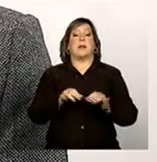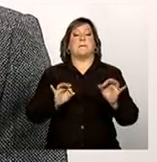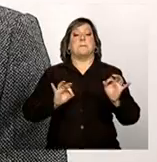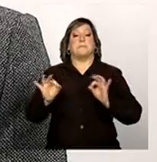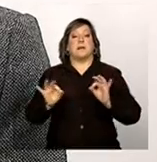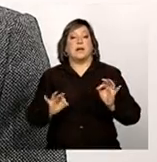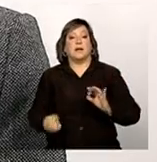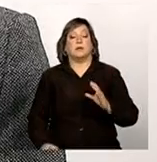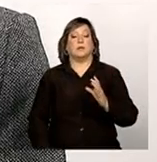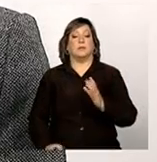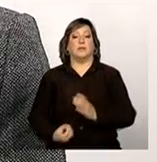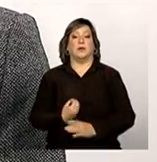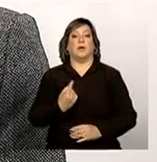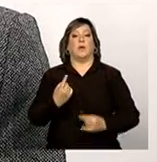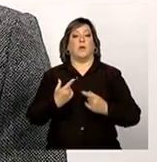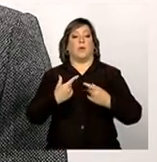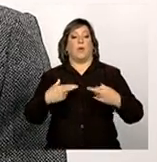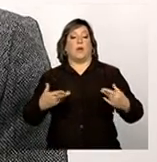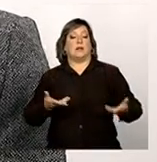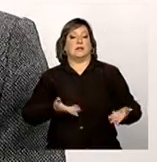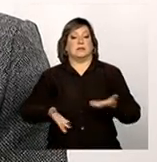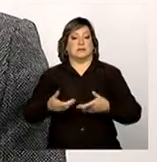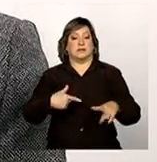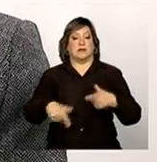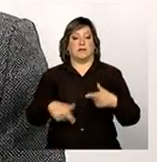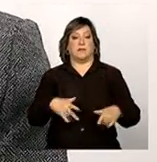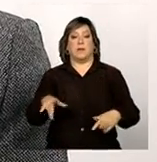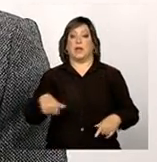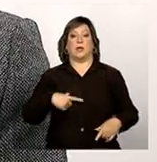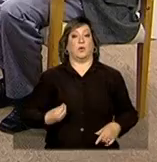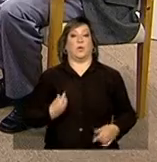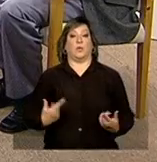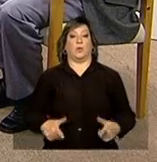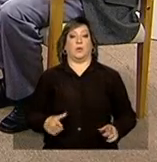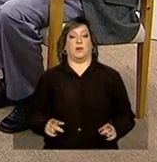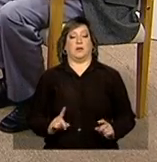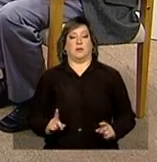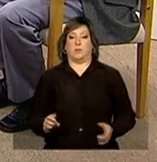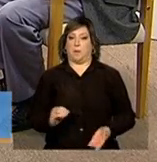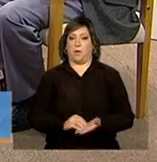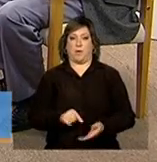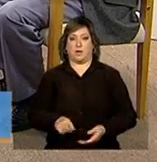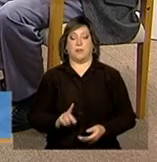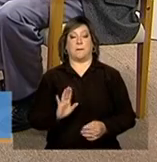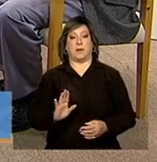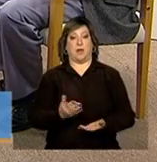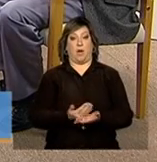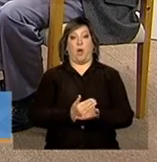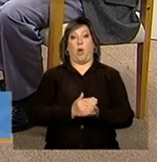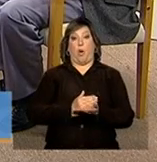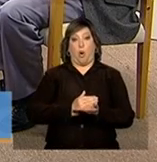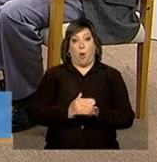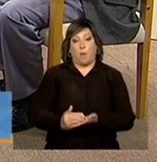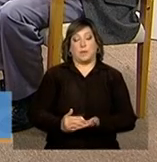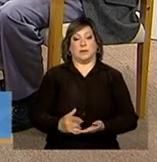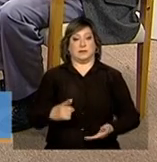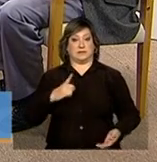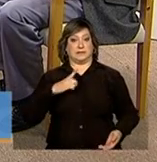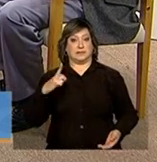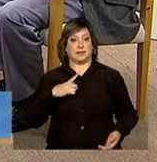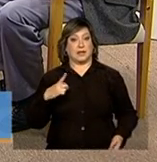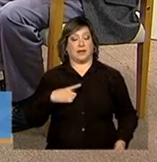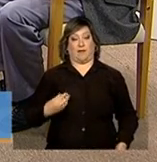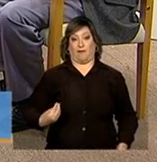implantação de um determinado serviço, mas efetivamente ele não está funcionando. Agora, a partir do momento que ele esteja